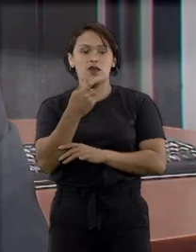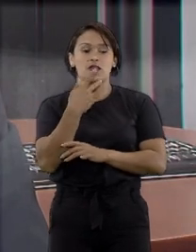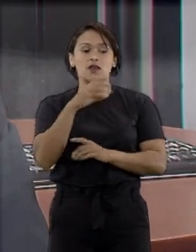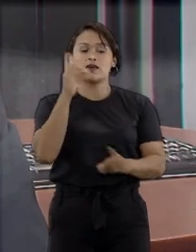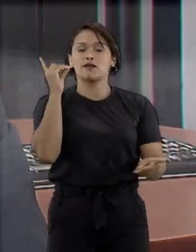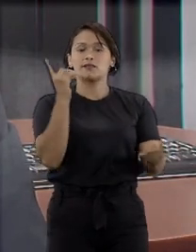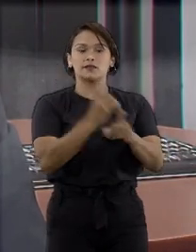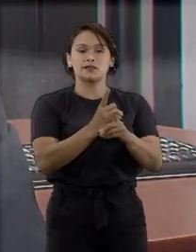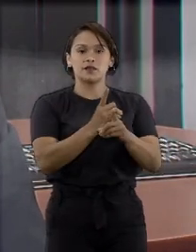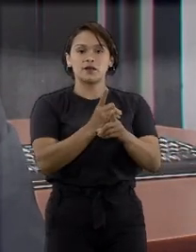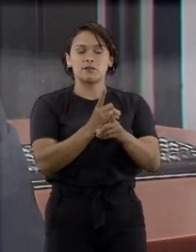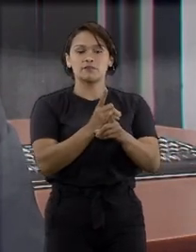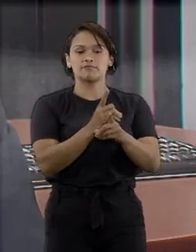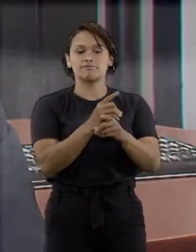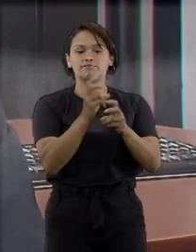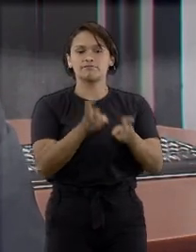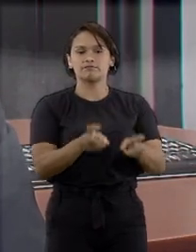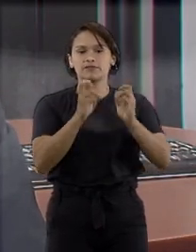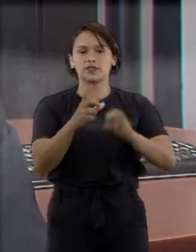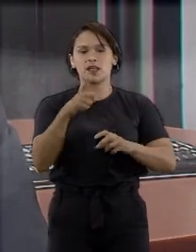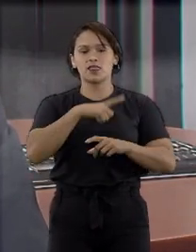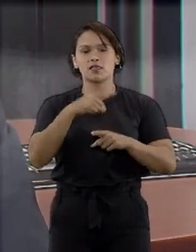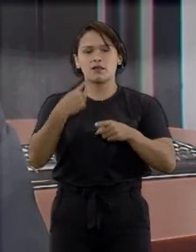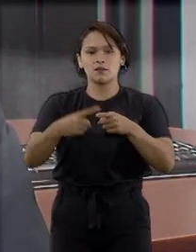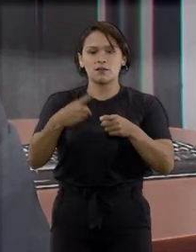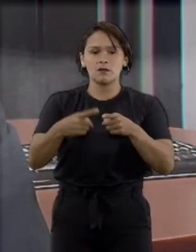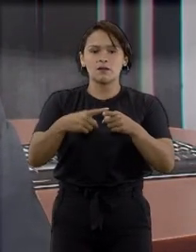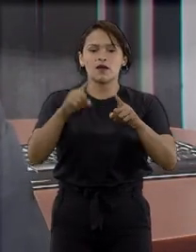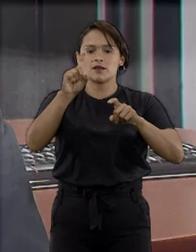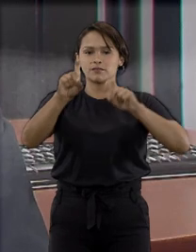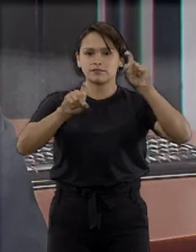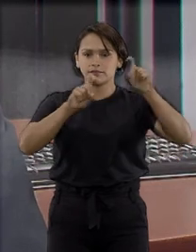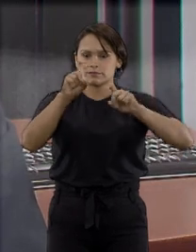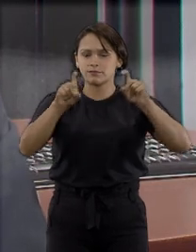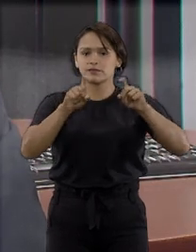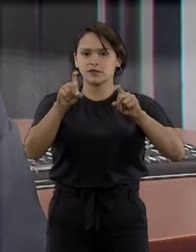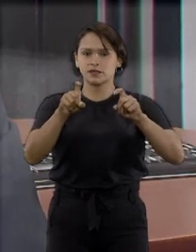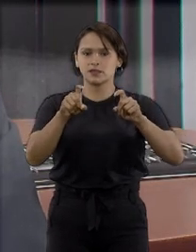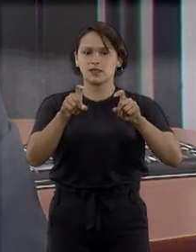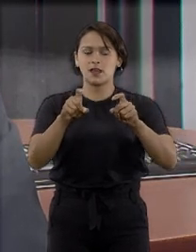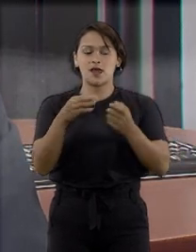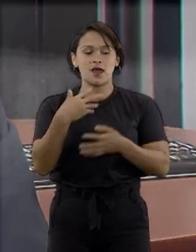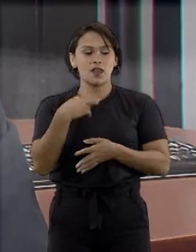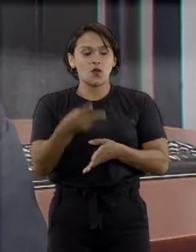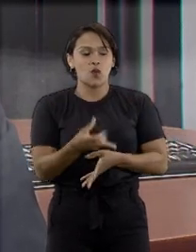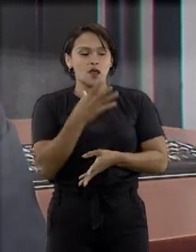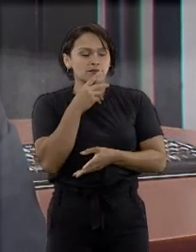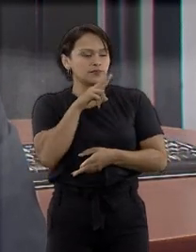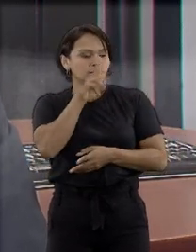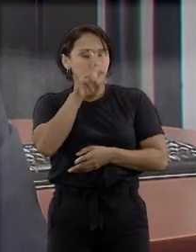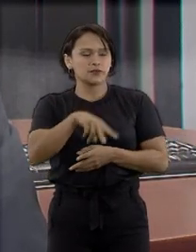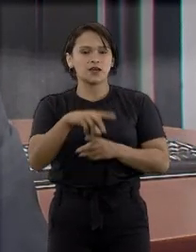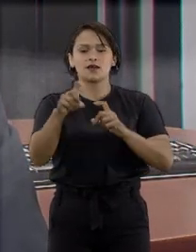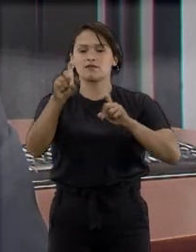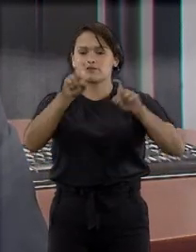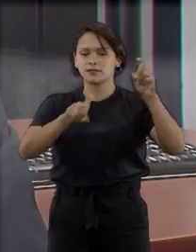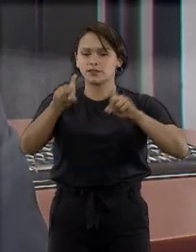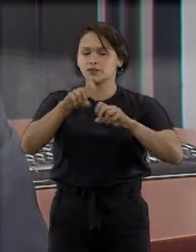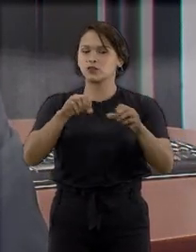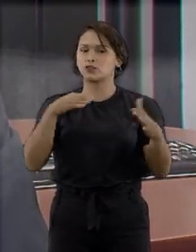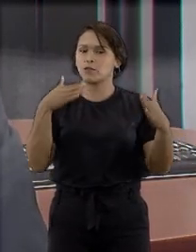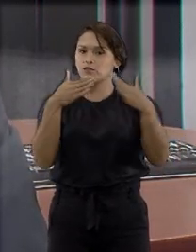E acabamos identificando que existiam problemas nos nossos servidores. Quando nós fomos ver, os servidores estavam